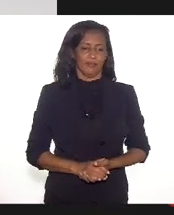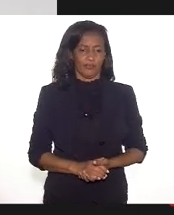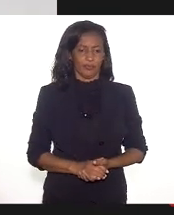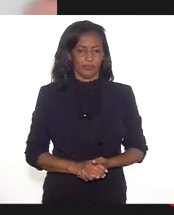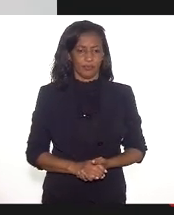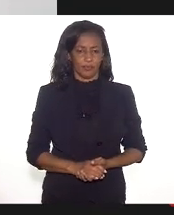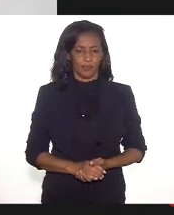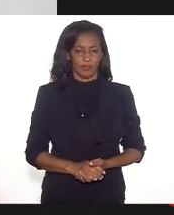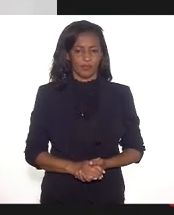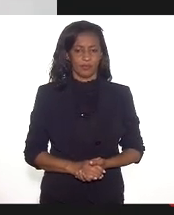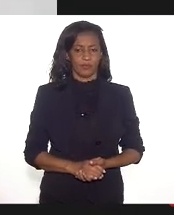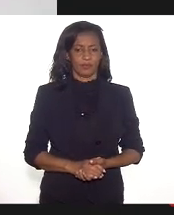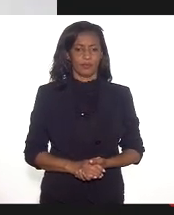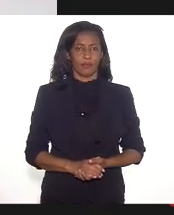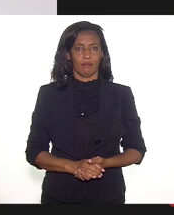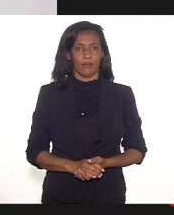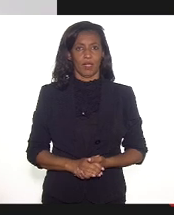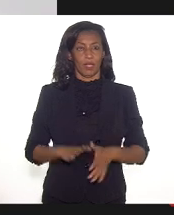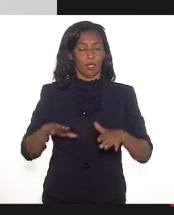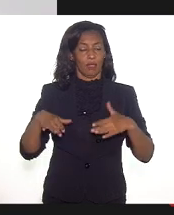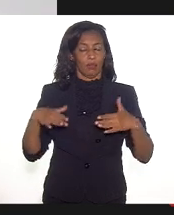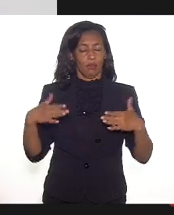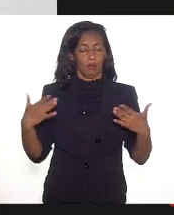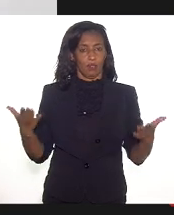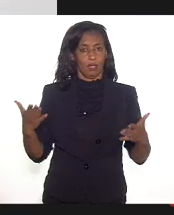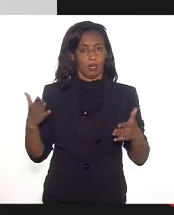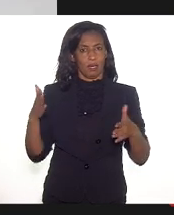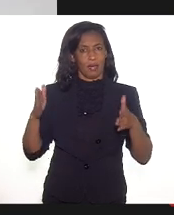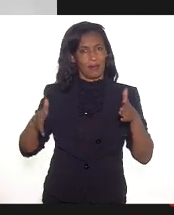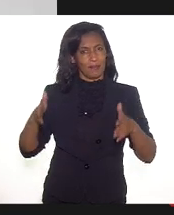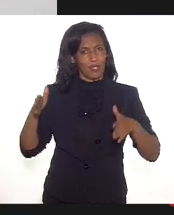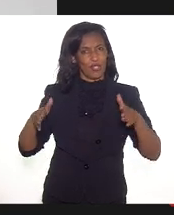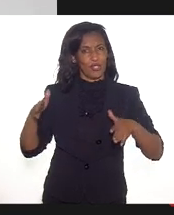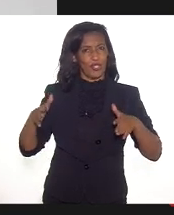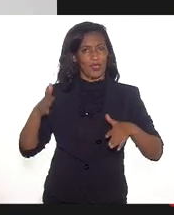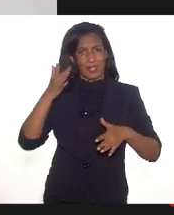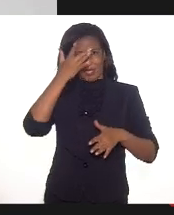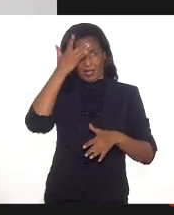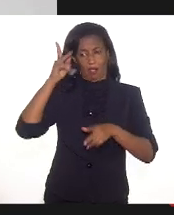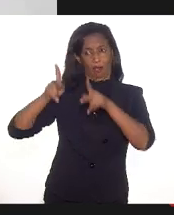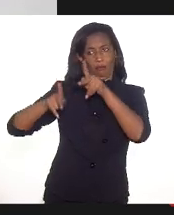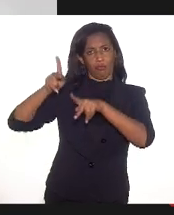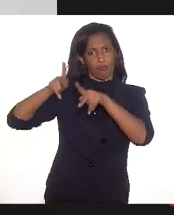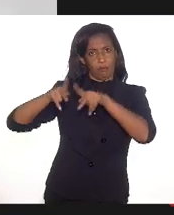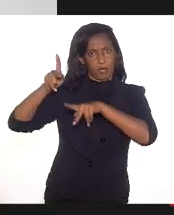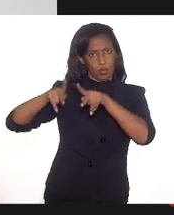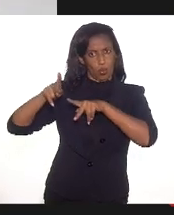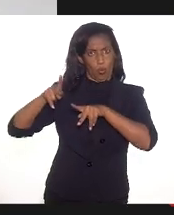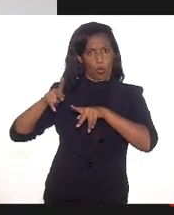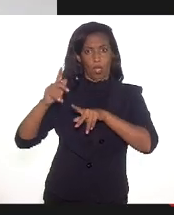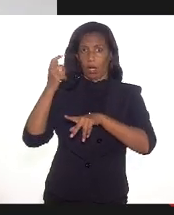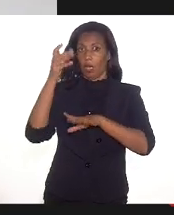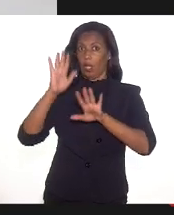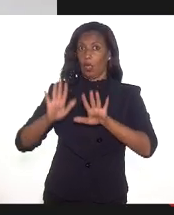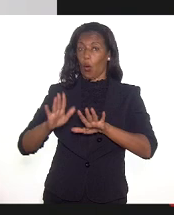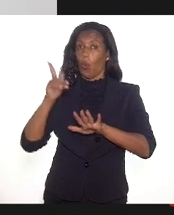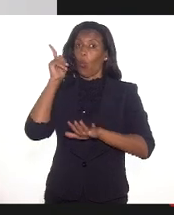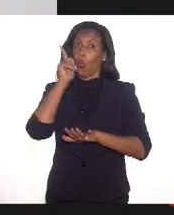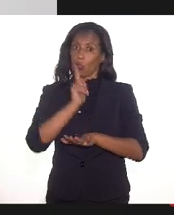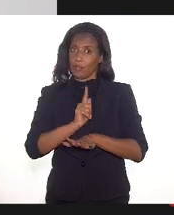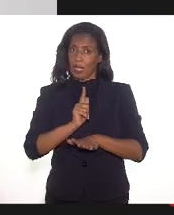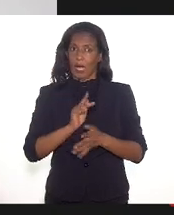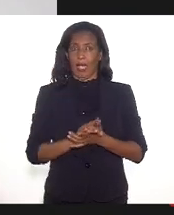Então, na medida em que essas pessoas, o público em geral, não necessariamente consegue dispor